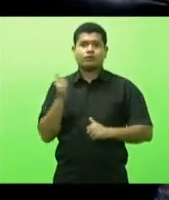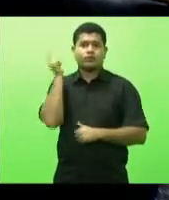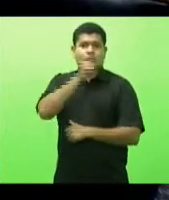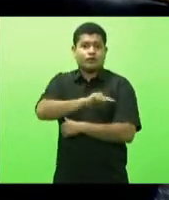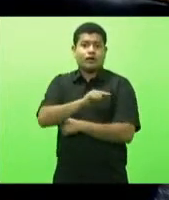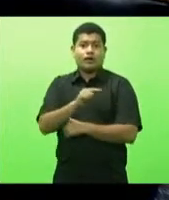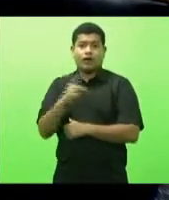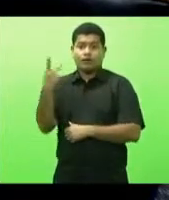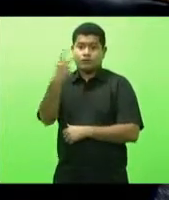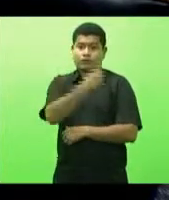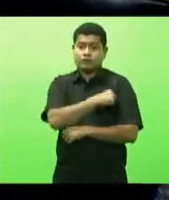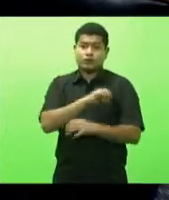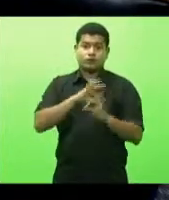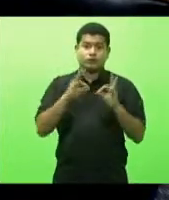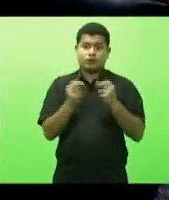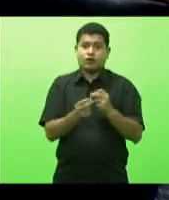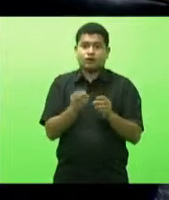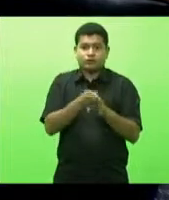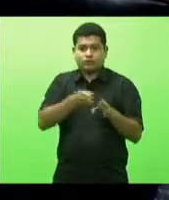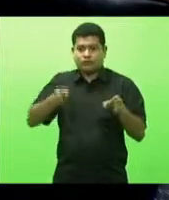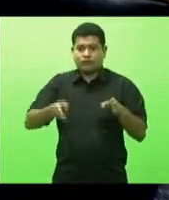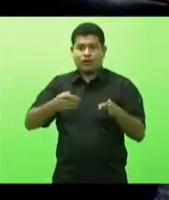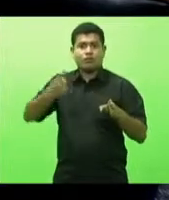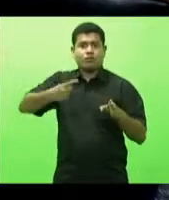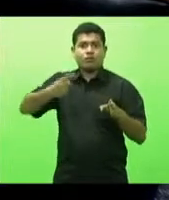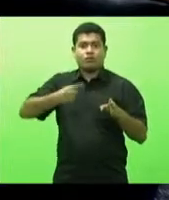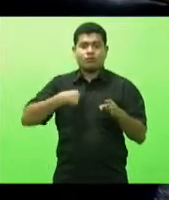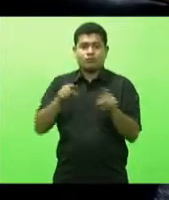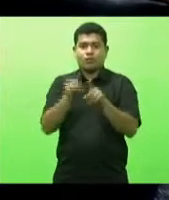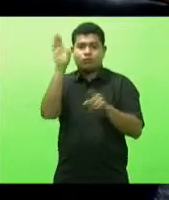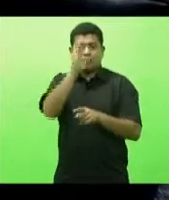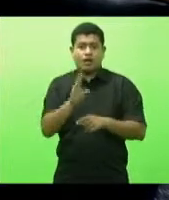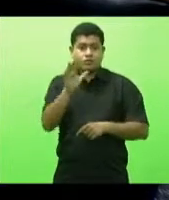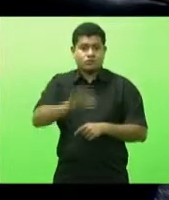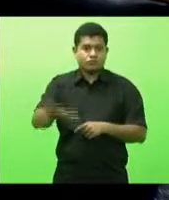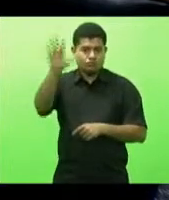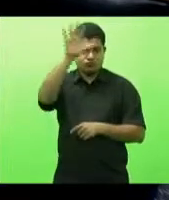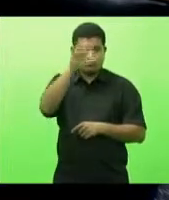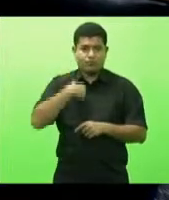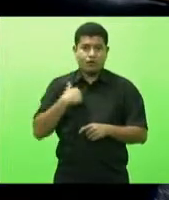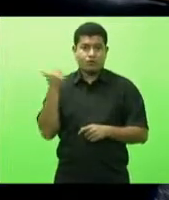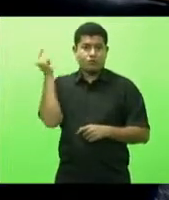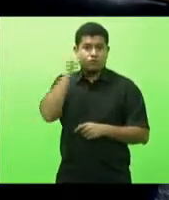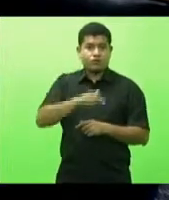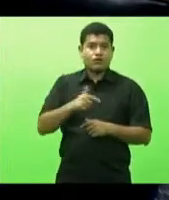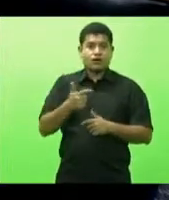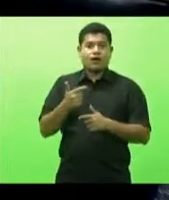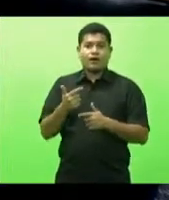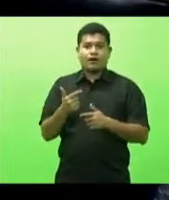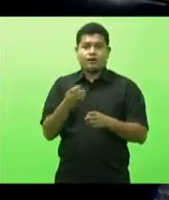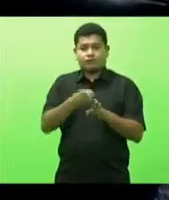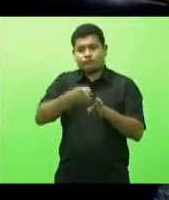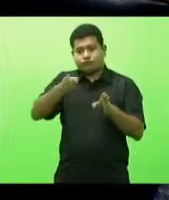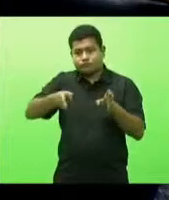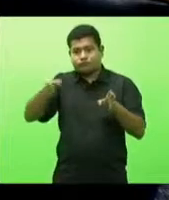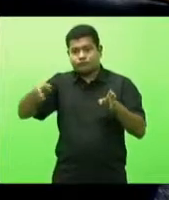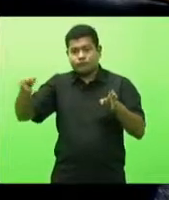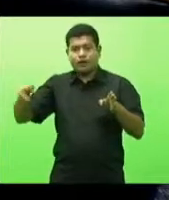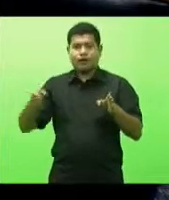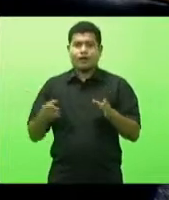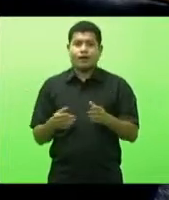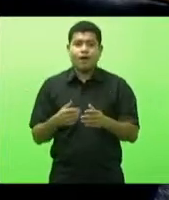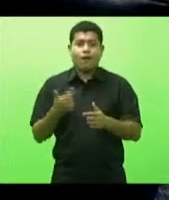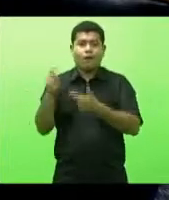a fase 1 aqui em Santa Catarina e a nível de Brasil e partirmos aí para as demais fases qual é a visão da